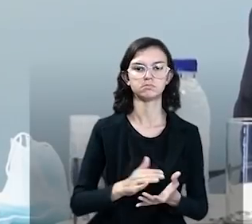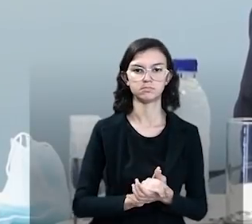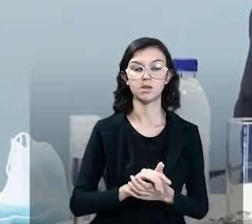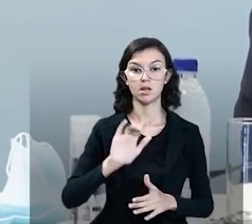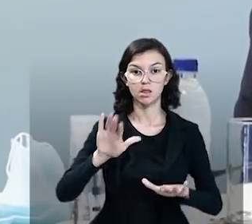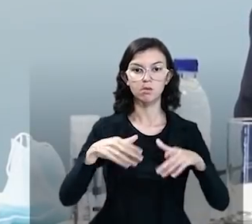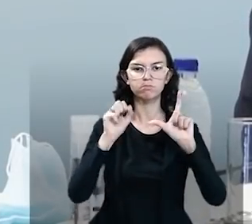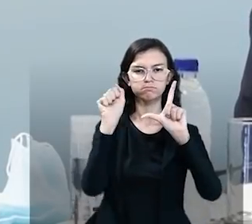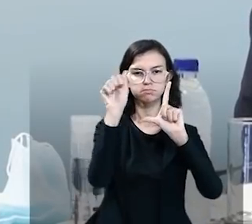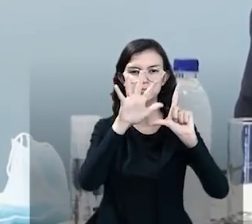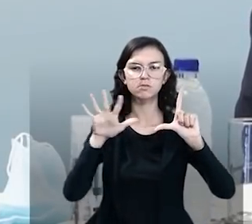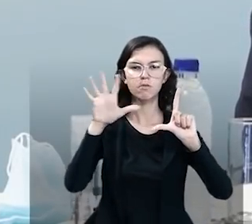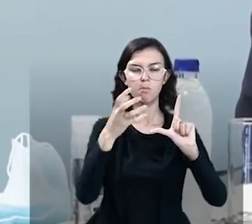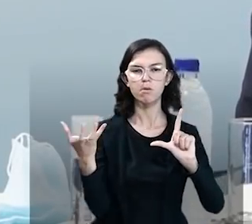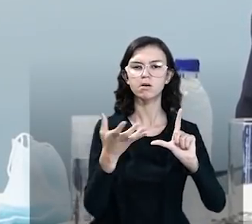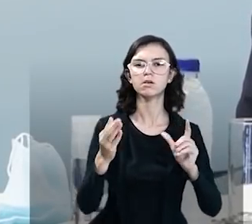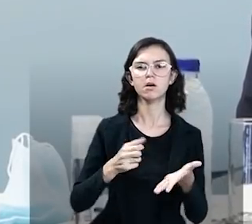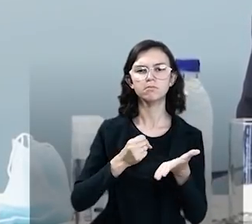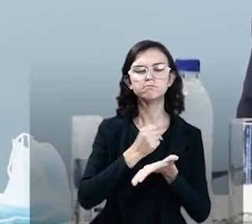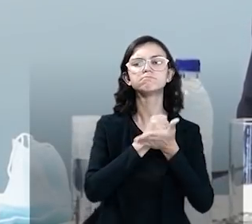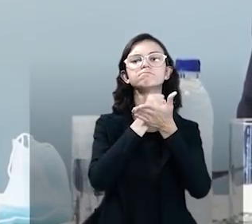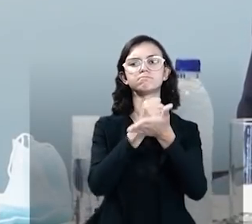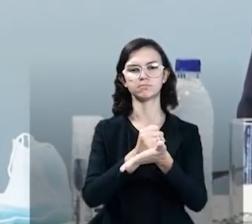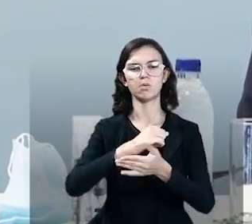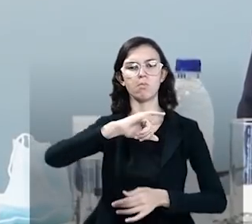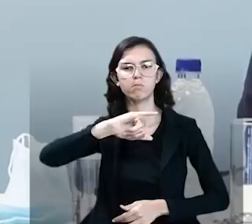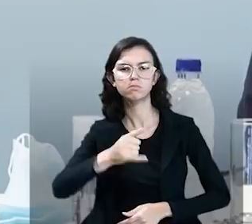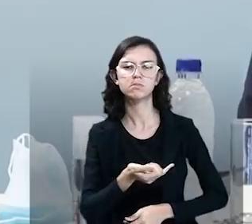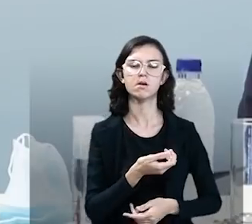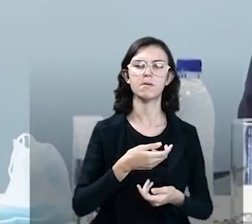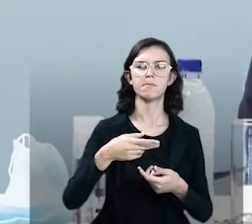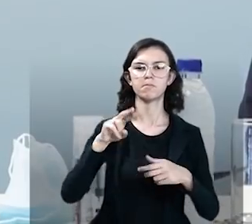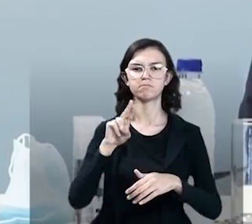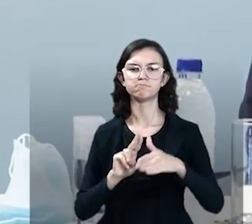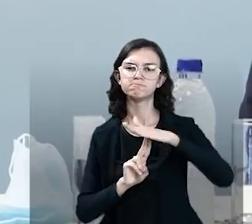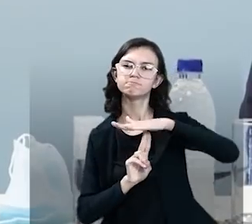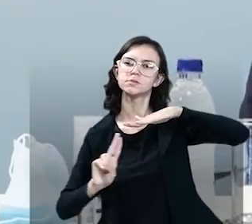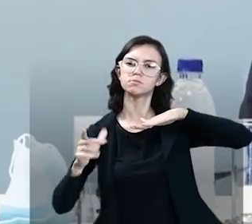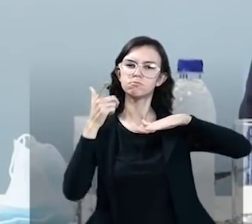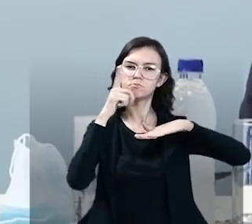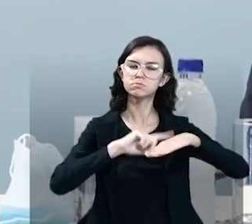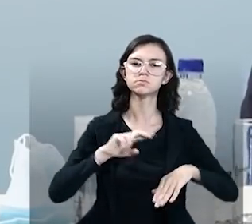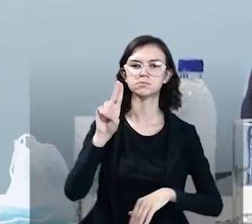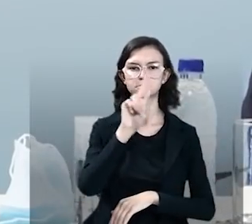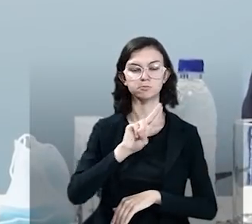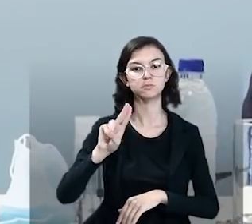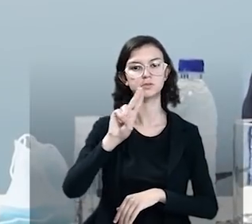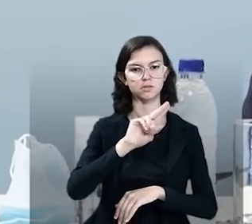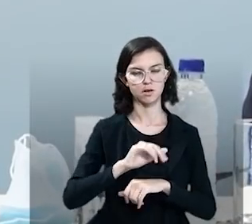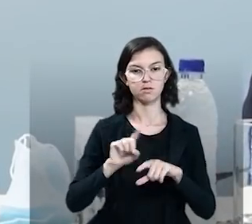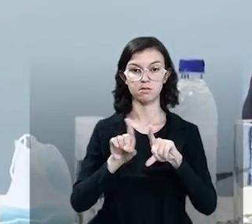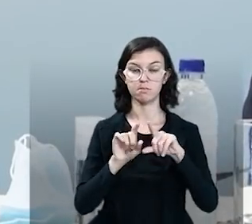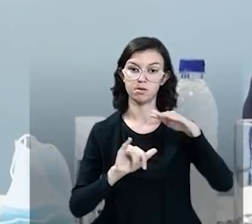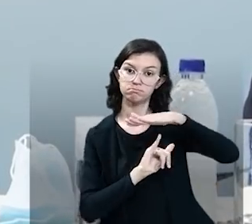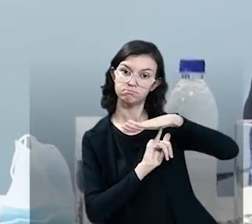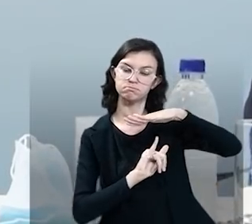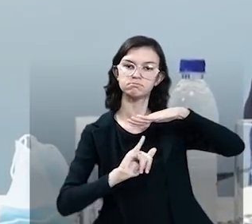trazer essa possibilidade da rede das universidades, institutos,